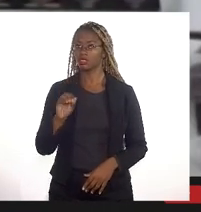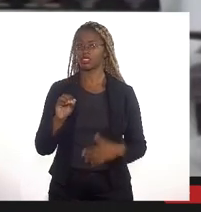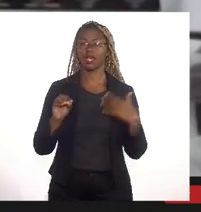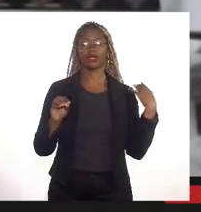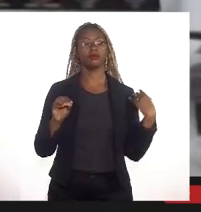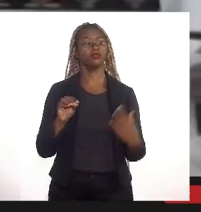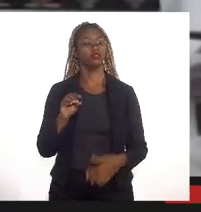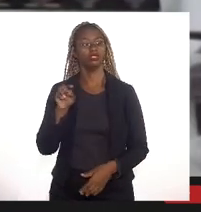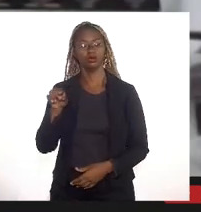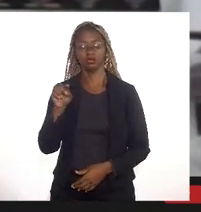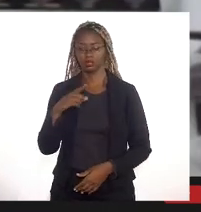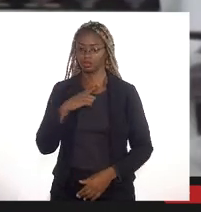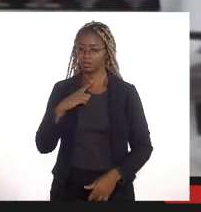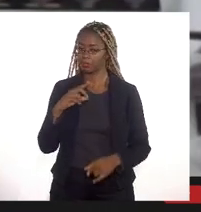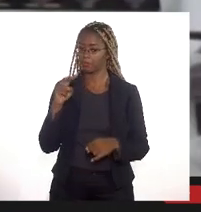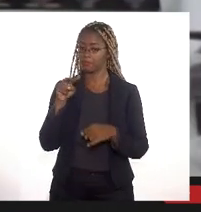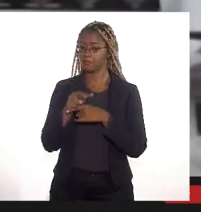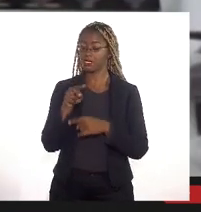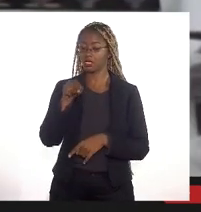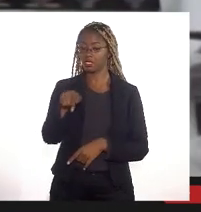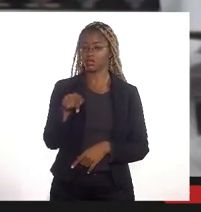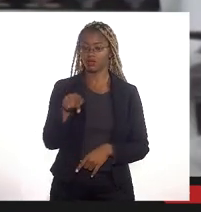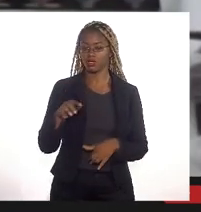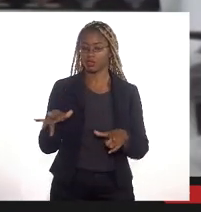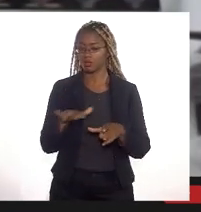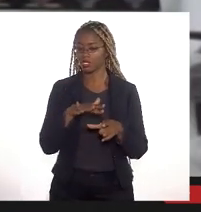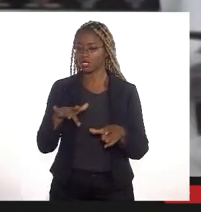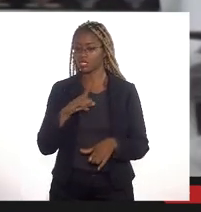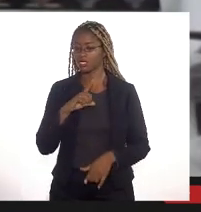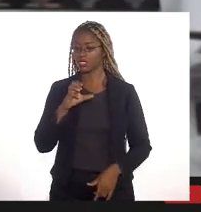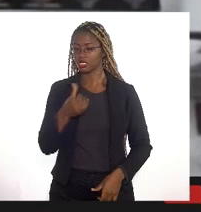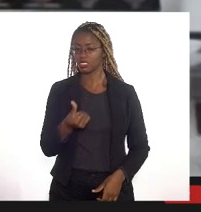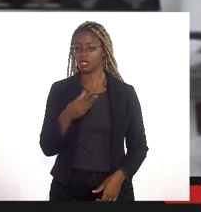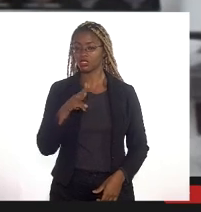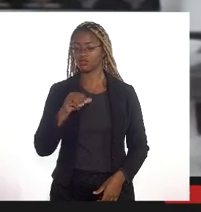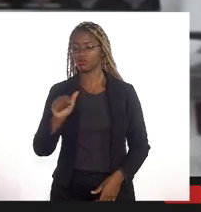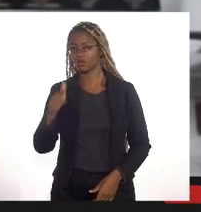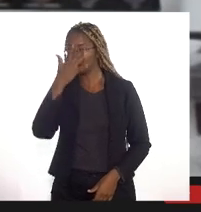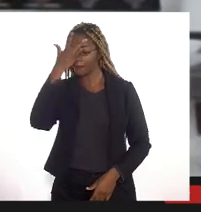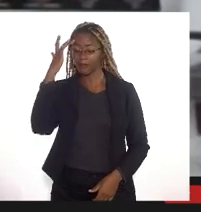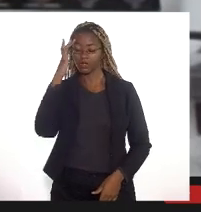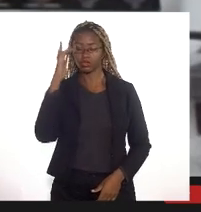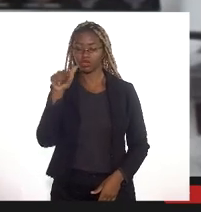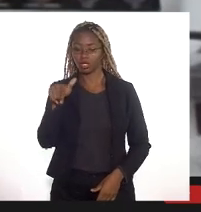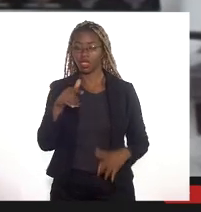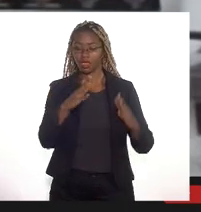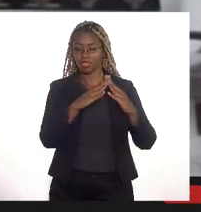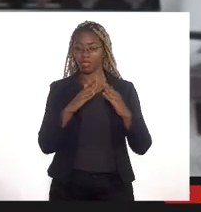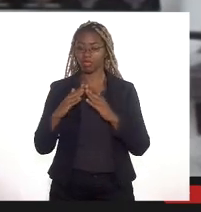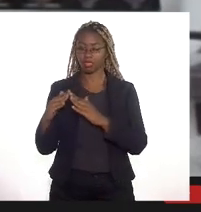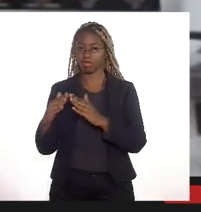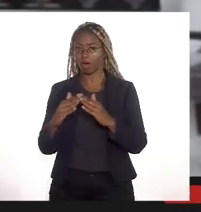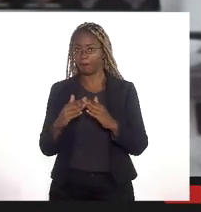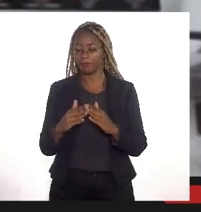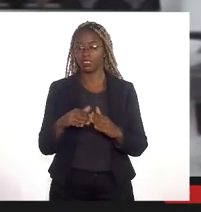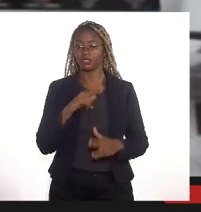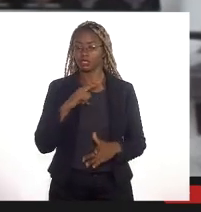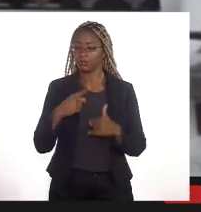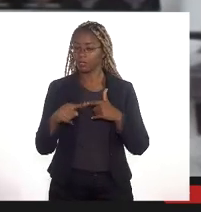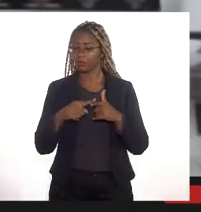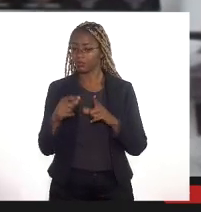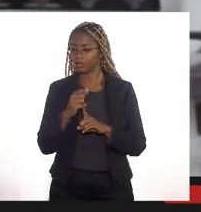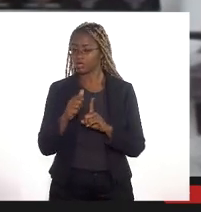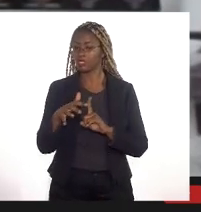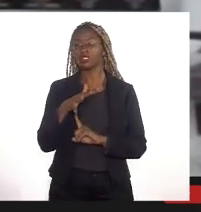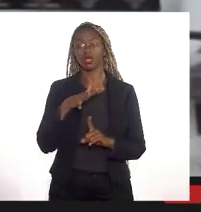% ocupada hoje nós temos ali quase 100 mil pessoas ocupando aquele local hoje a gente tem ali aterros realmente a gente tem um problema social